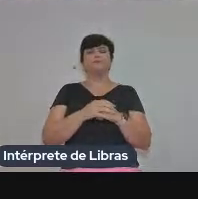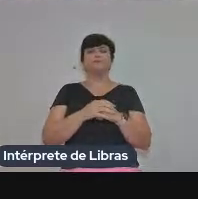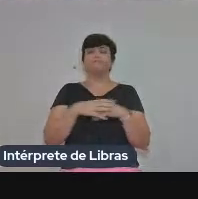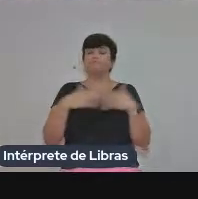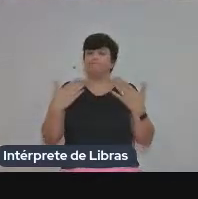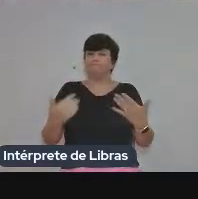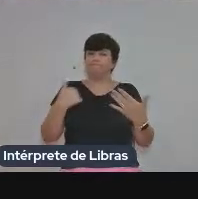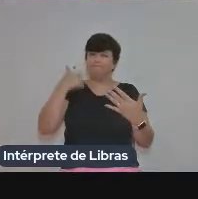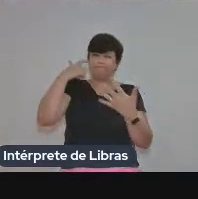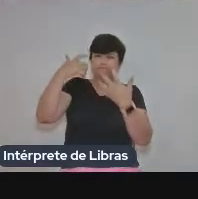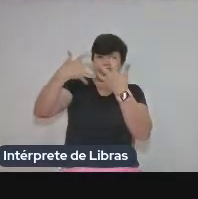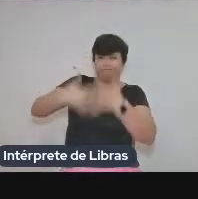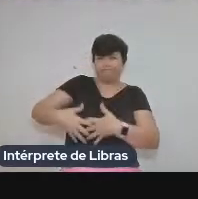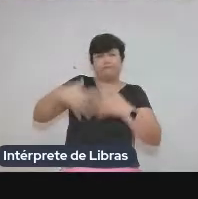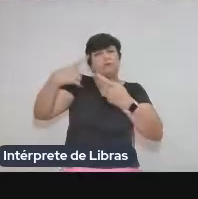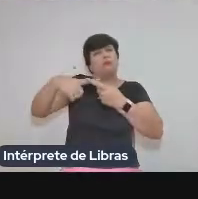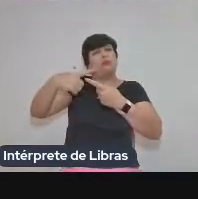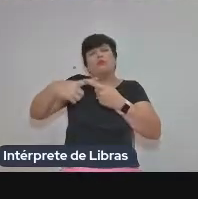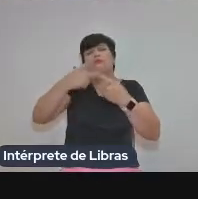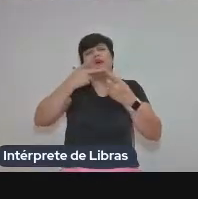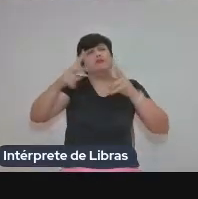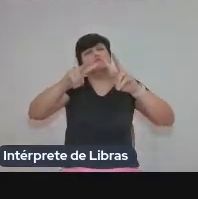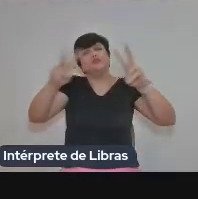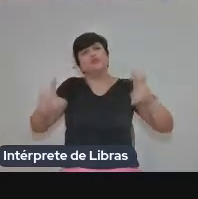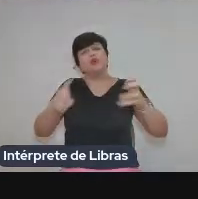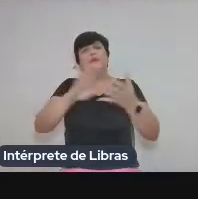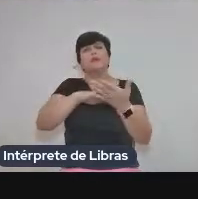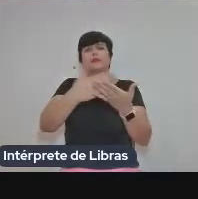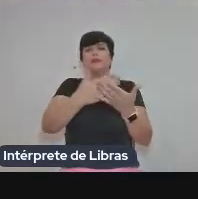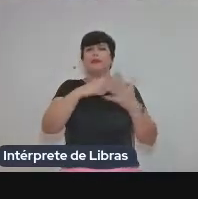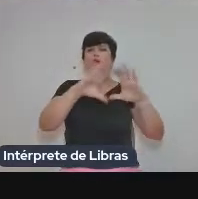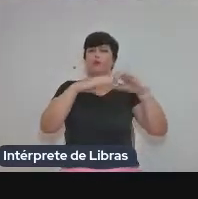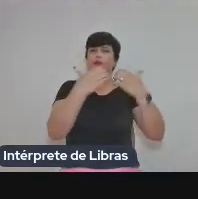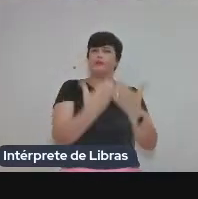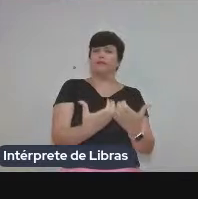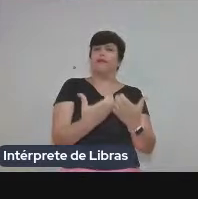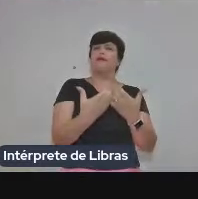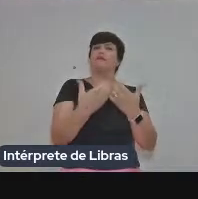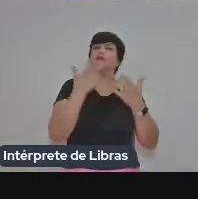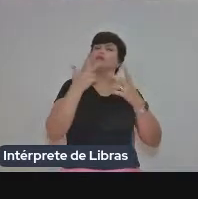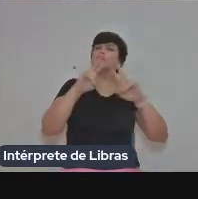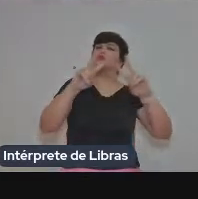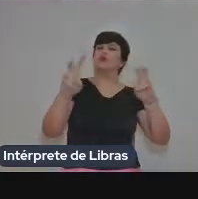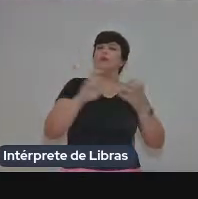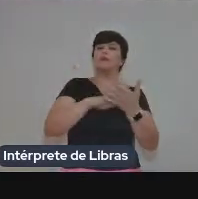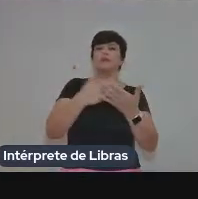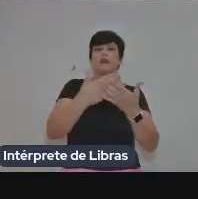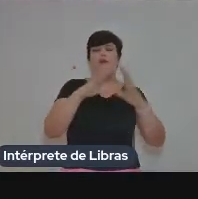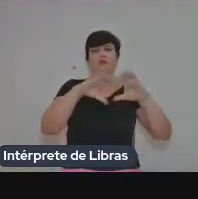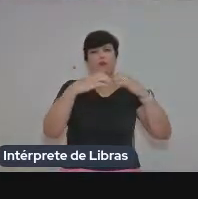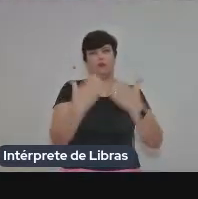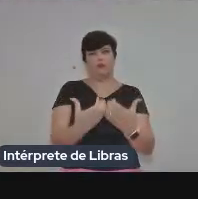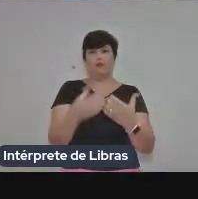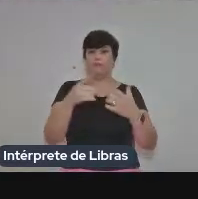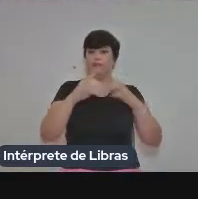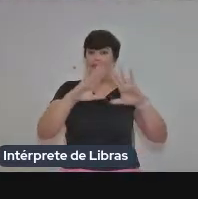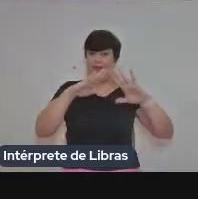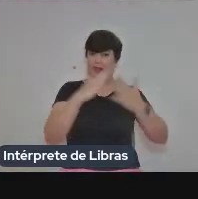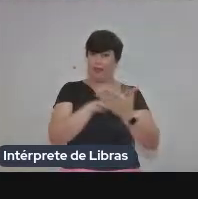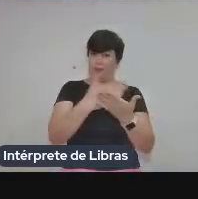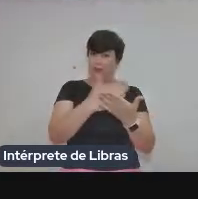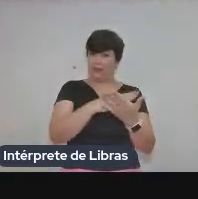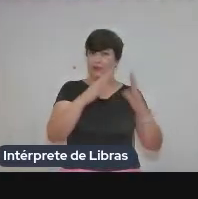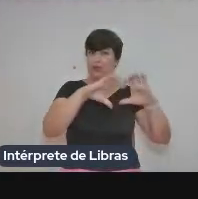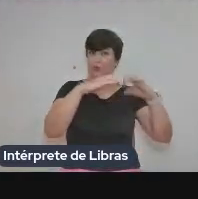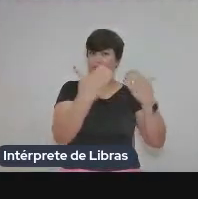Bem, mas por que falar de interpretação comunitária e por que falar de intérpretes comunitárias? Bem, a interpretação comunitária, ela ocorre, a